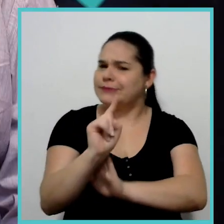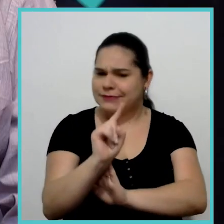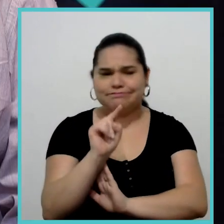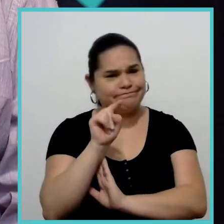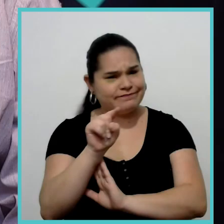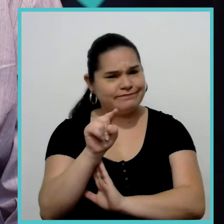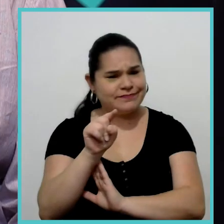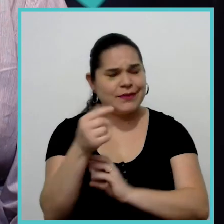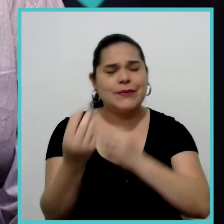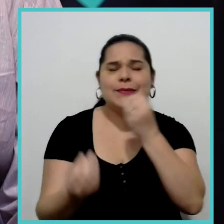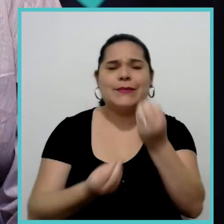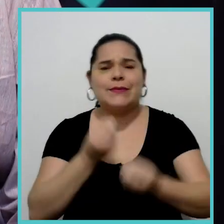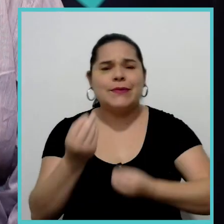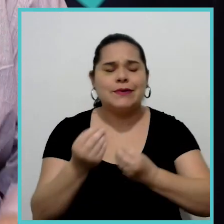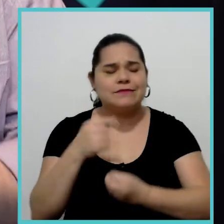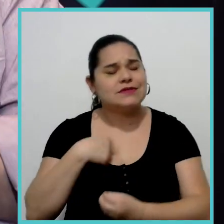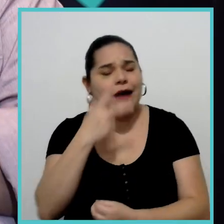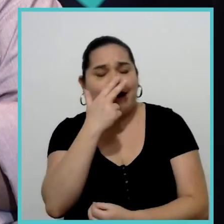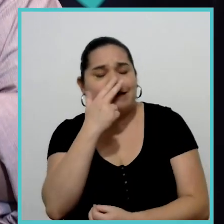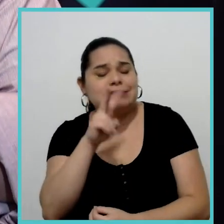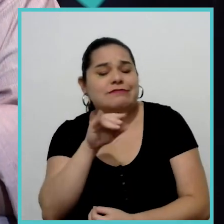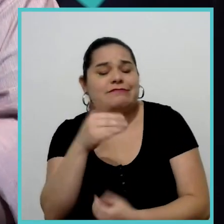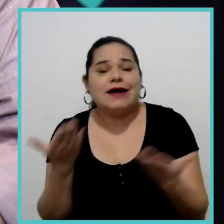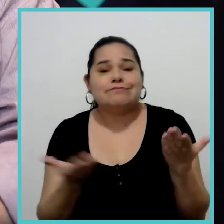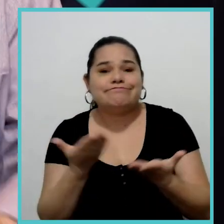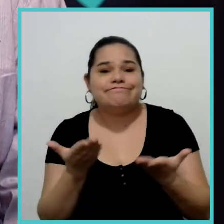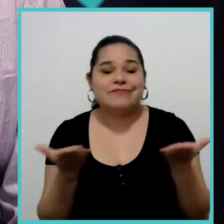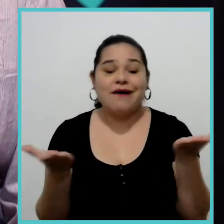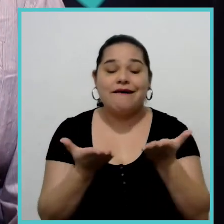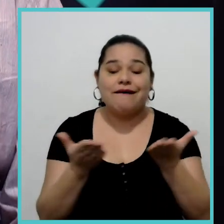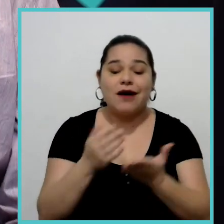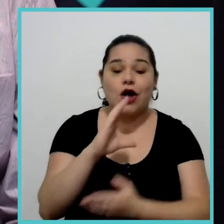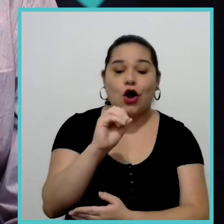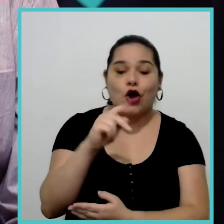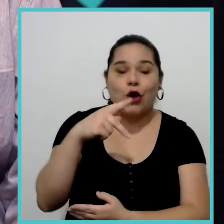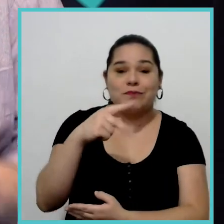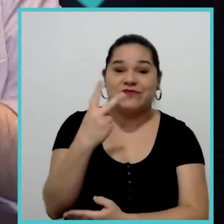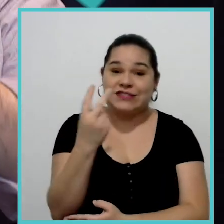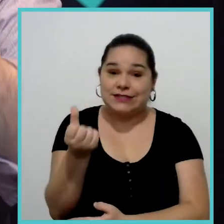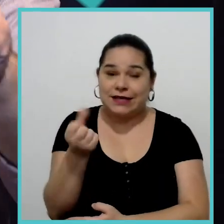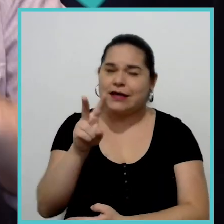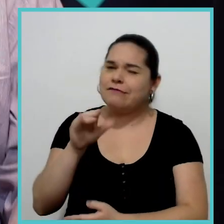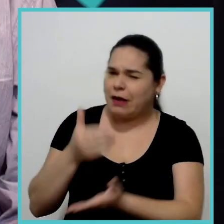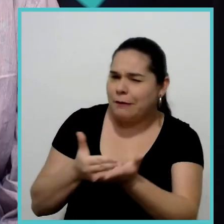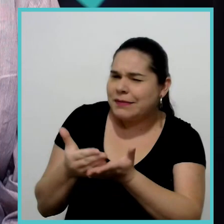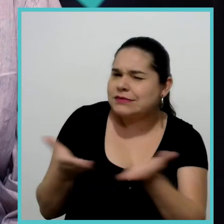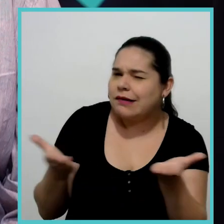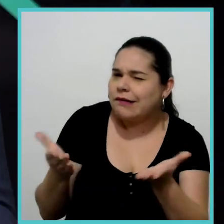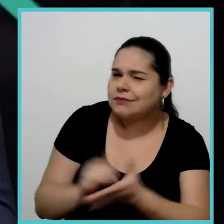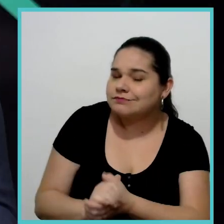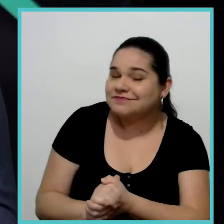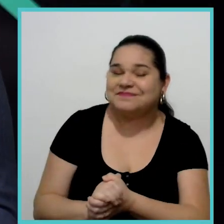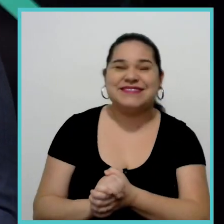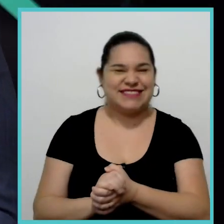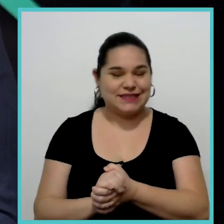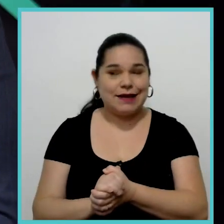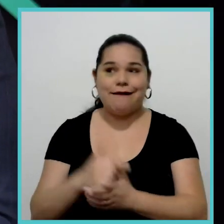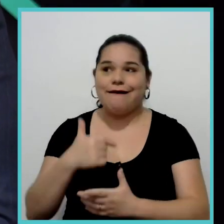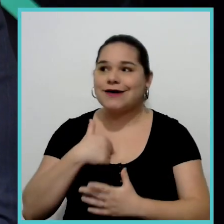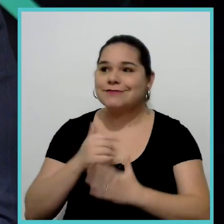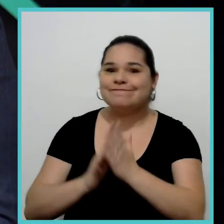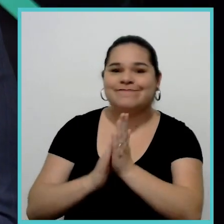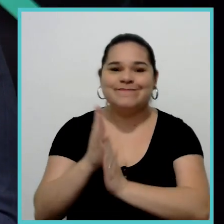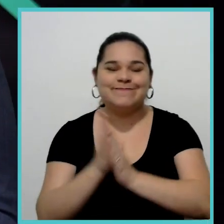perguntar para você, Carlos, qual a sua expectativa para a COP26, que começa daqui a pouquinho. Rodrigo, as